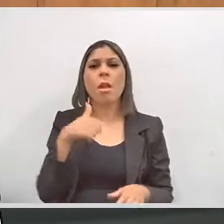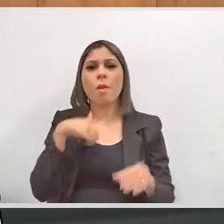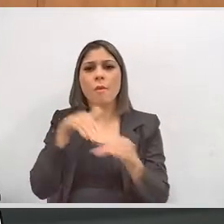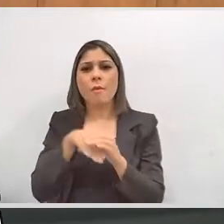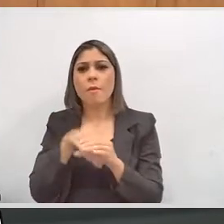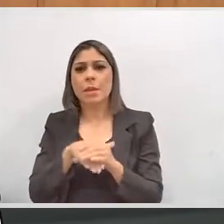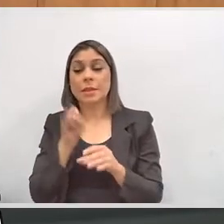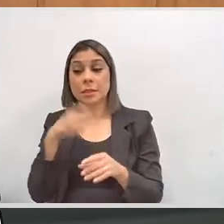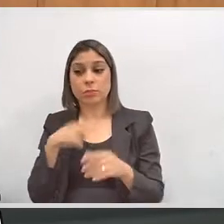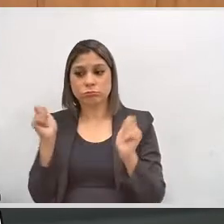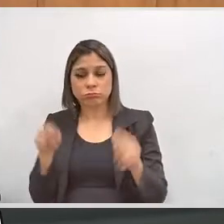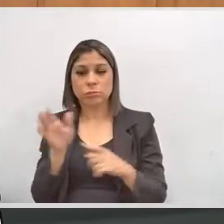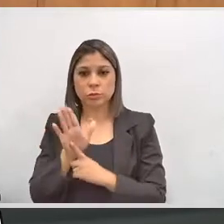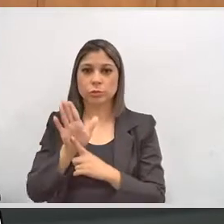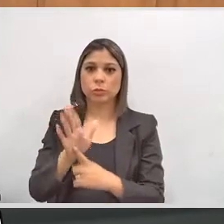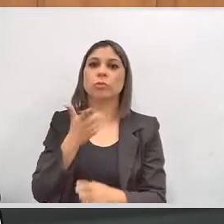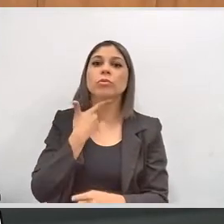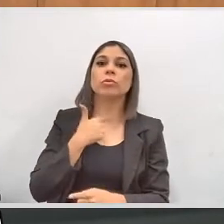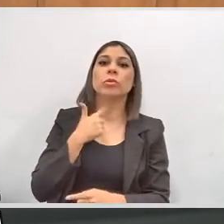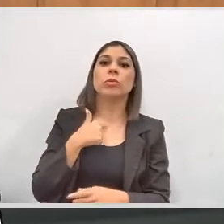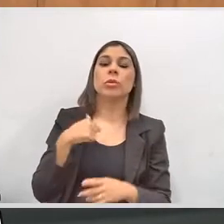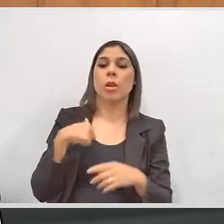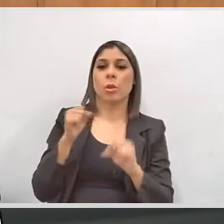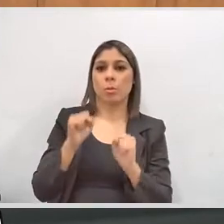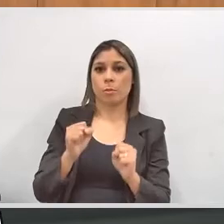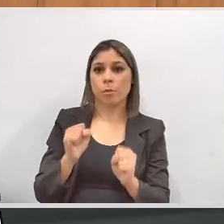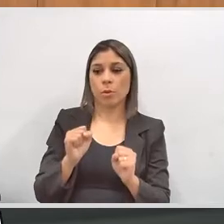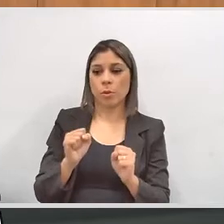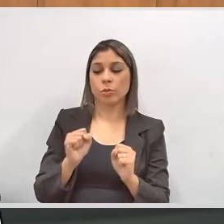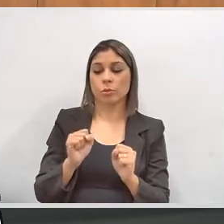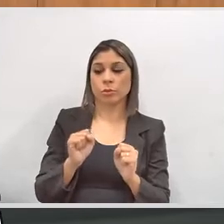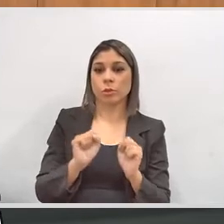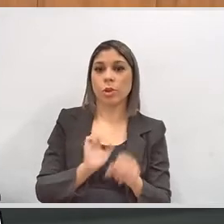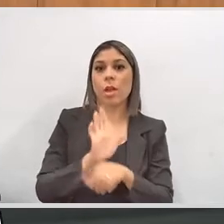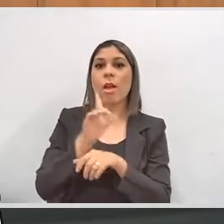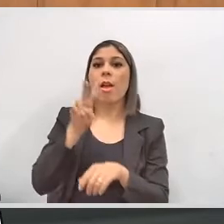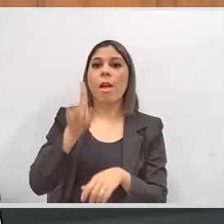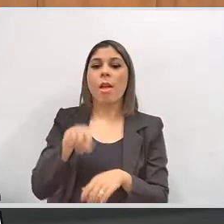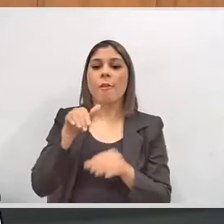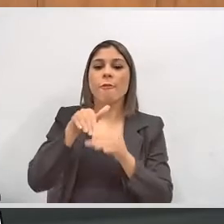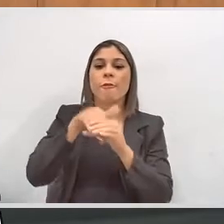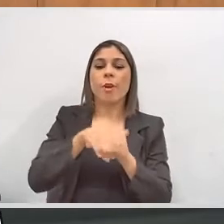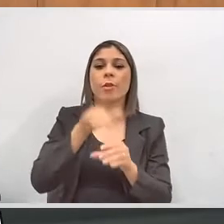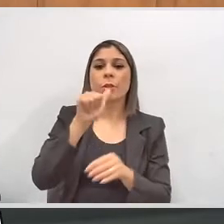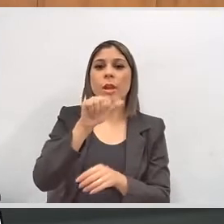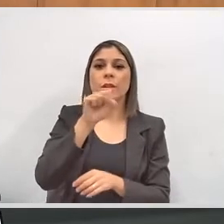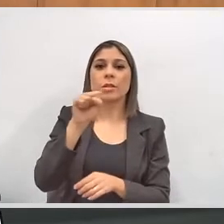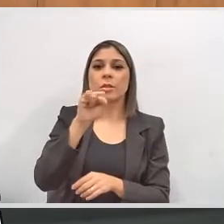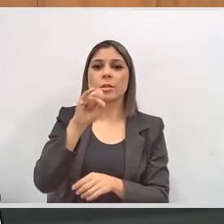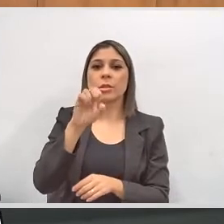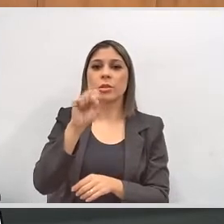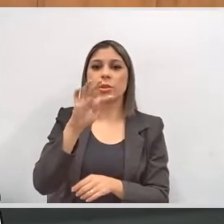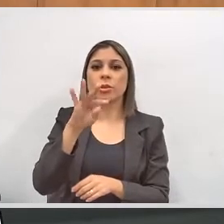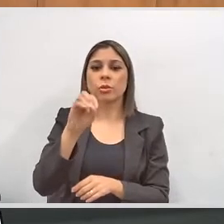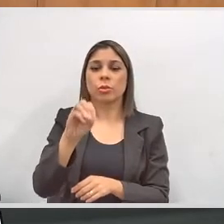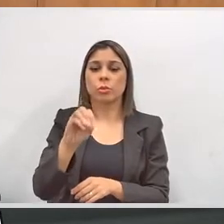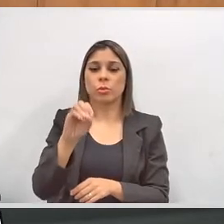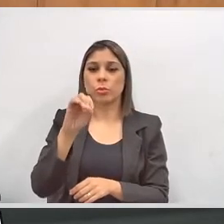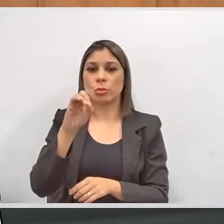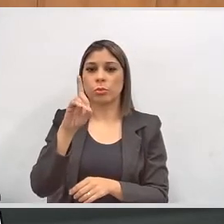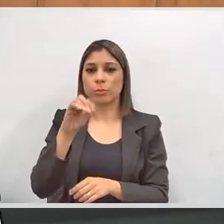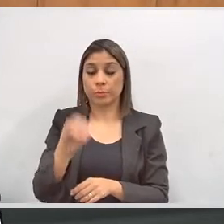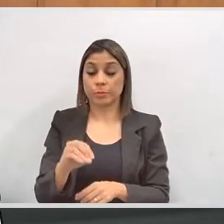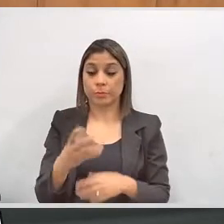manifestar, ele, podendo expressar a sua vontade, ele pode até se utilizar do voto assistido. A digitação, como eu disse